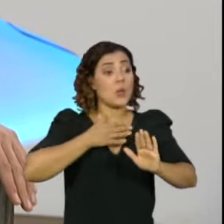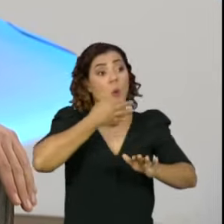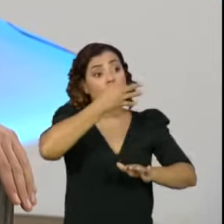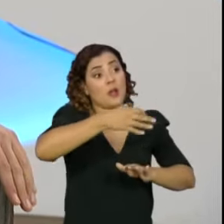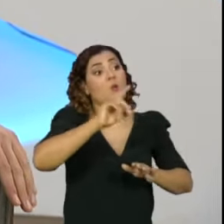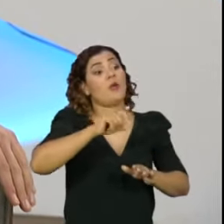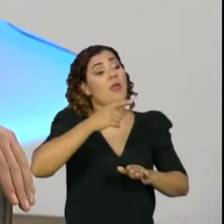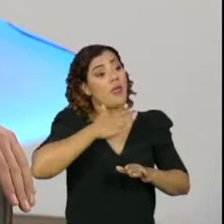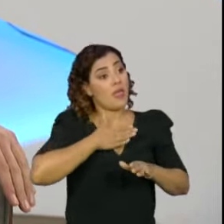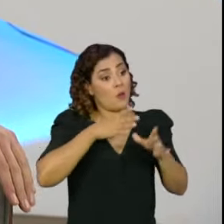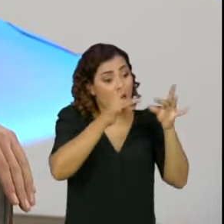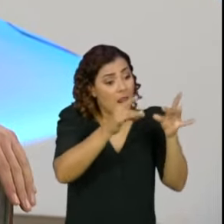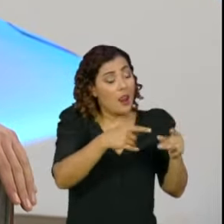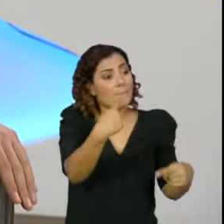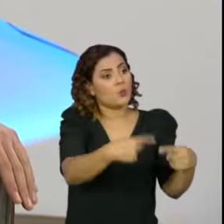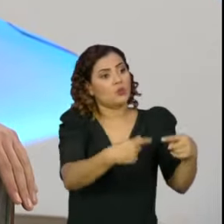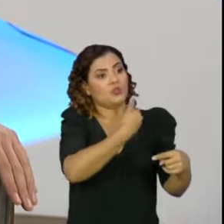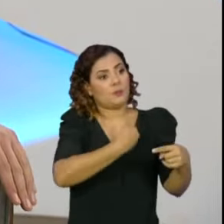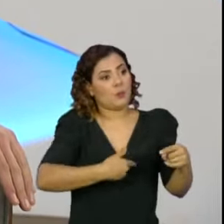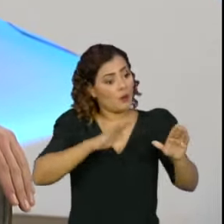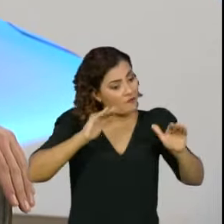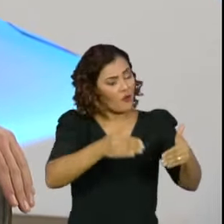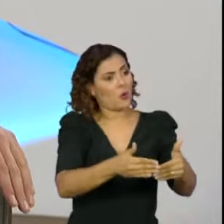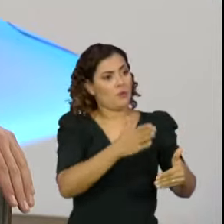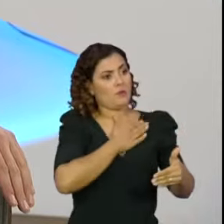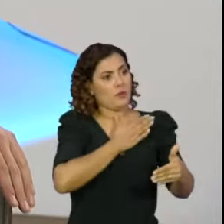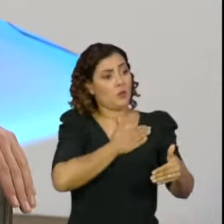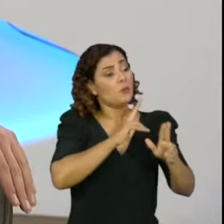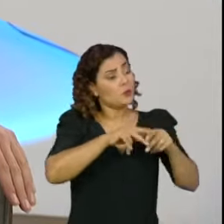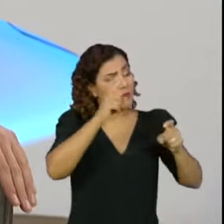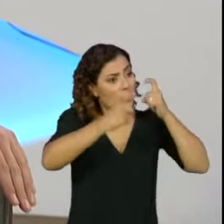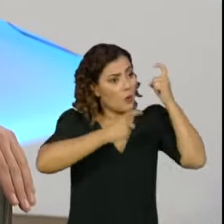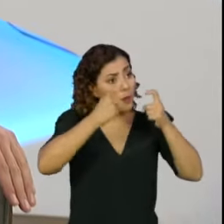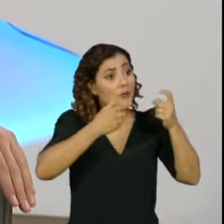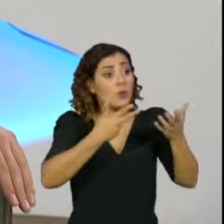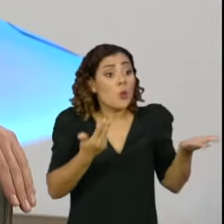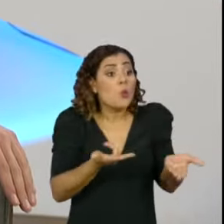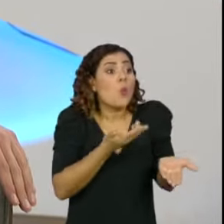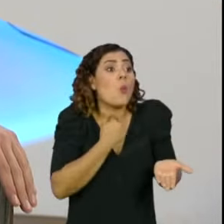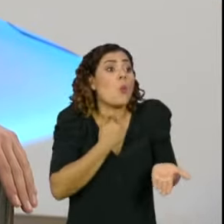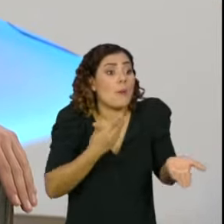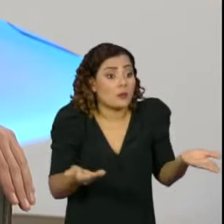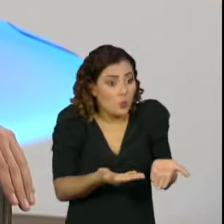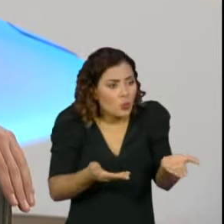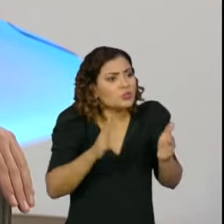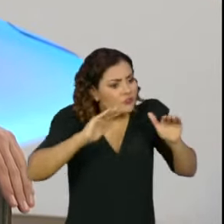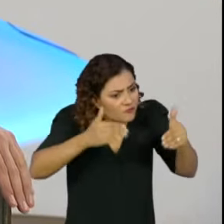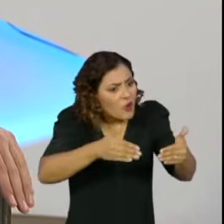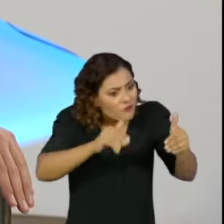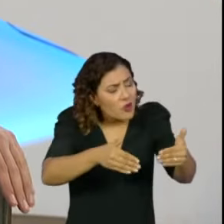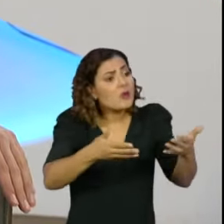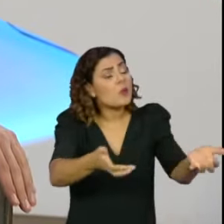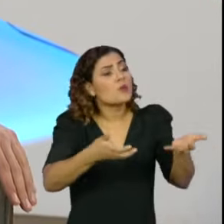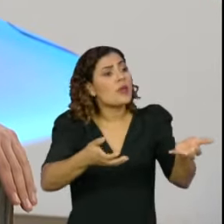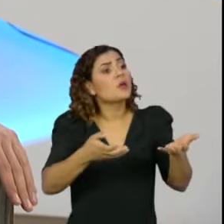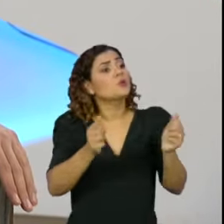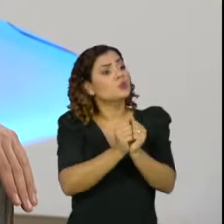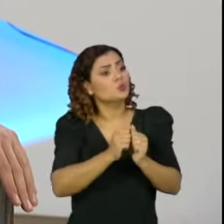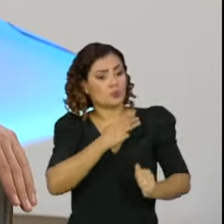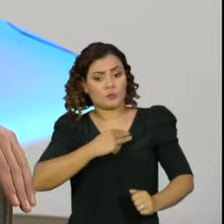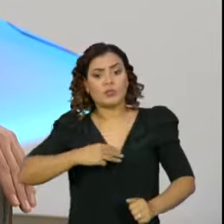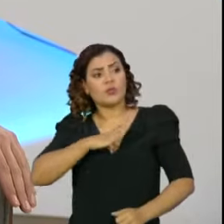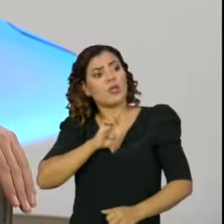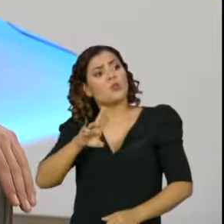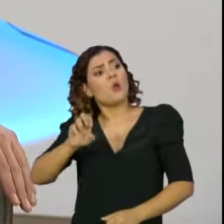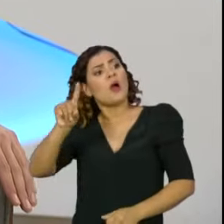detalhes dessas políticas públicas. Então, por isso que eu estou preocupado nesse momento e ocupado de entender, junto ao ministro Eduardo Pazuello, qual